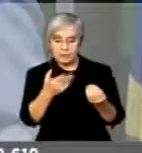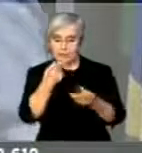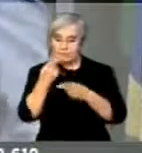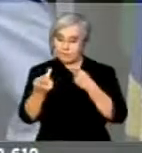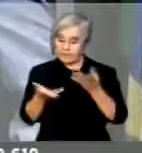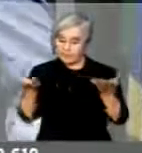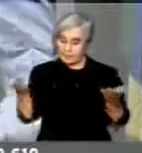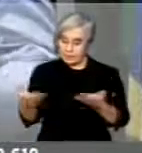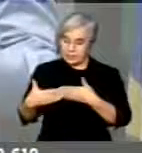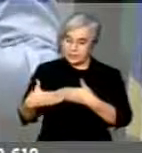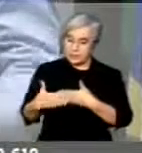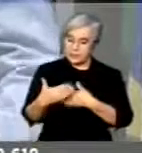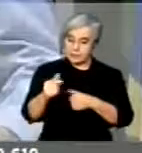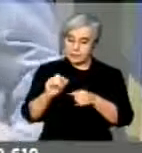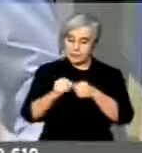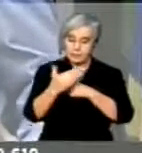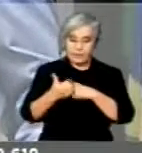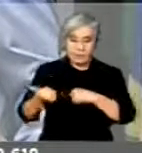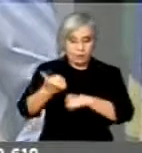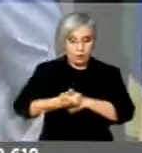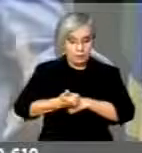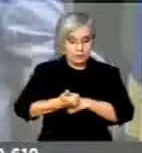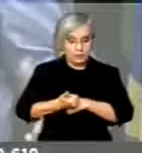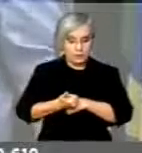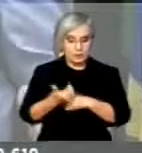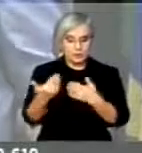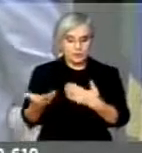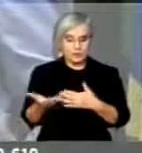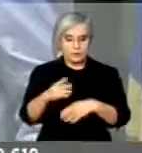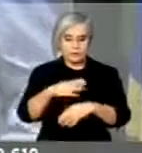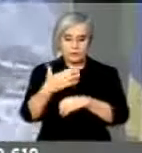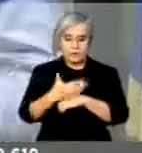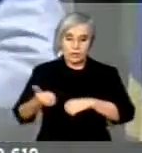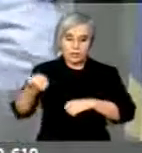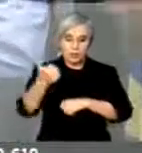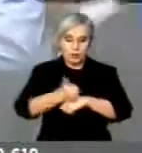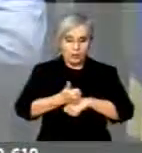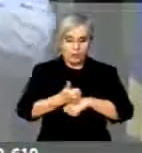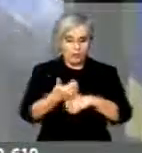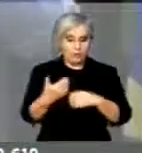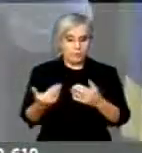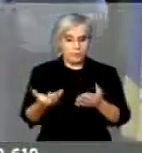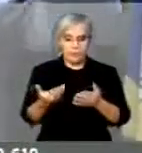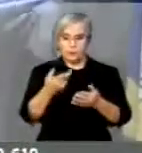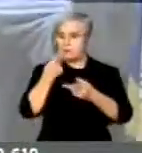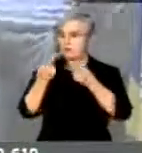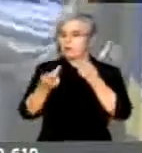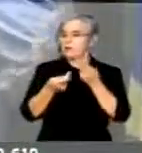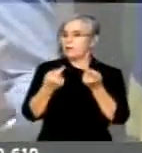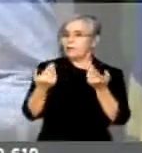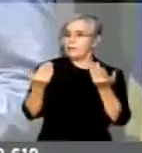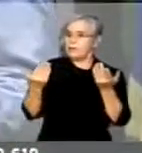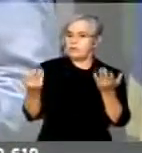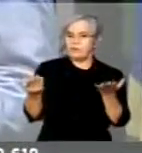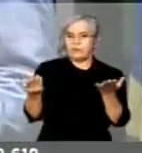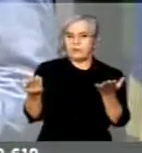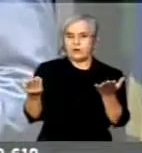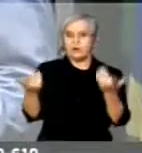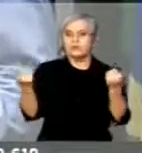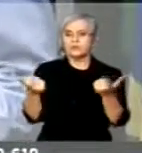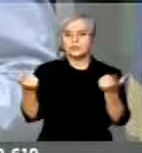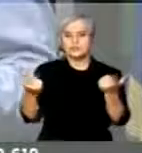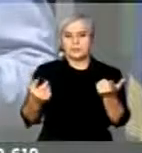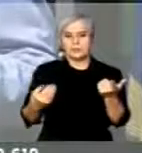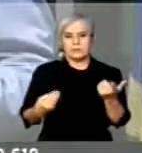em golpe, e a golpeada ex-presidente está se refastelando no Palácio da Alvorada,